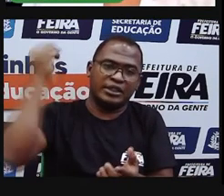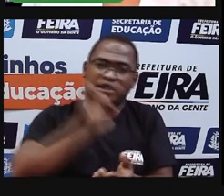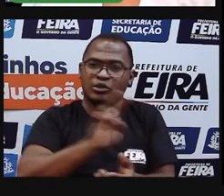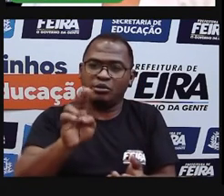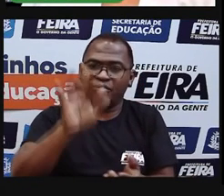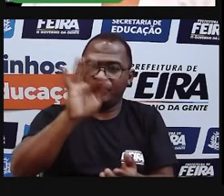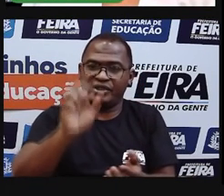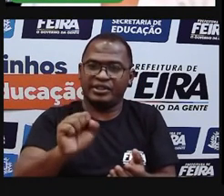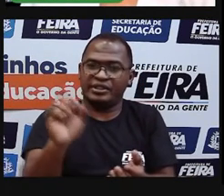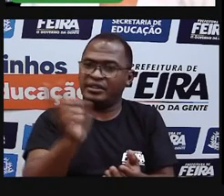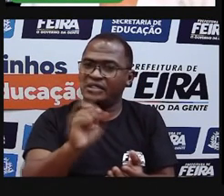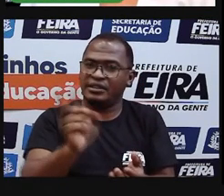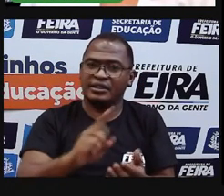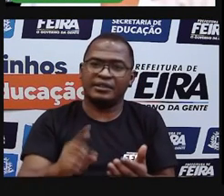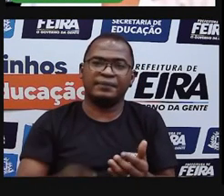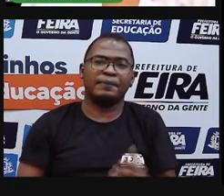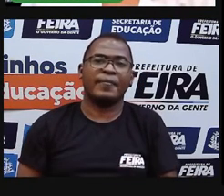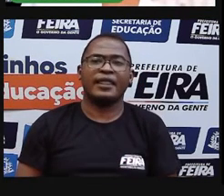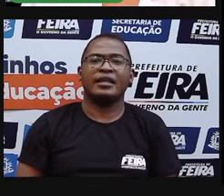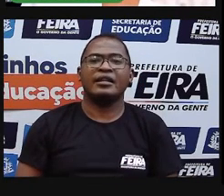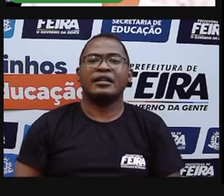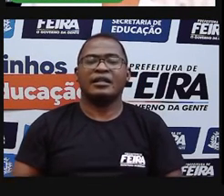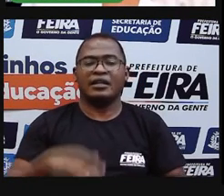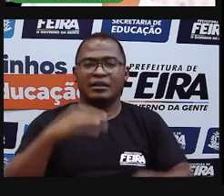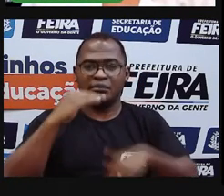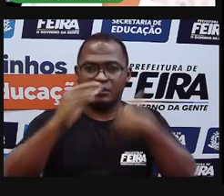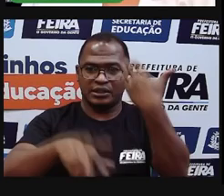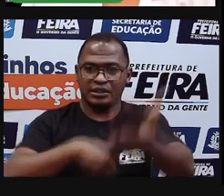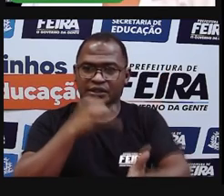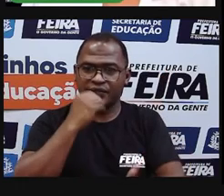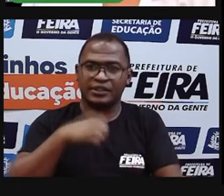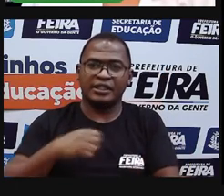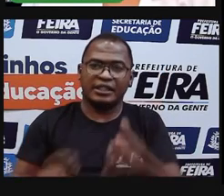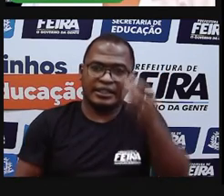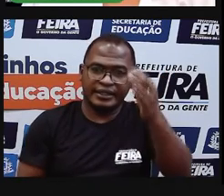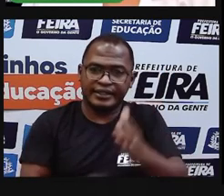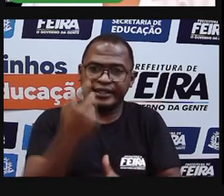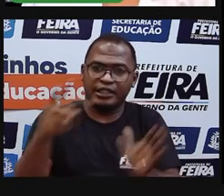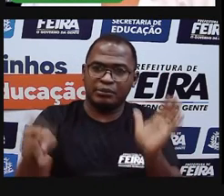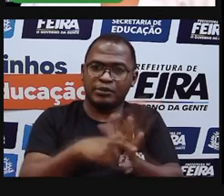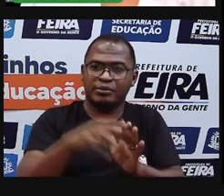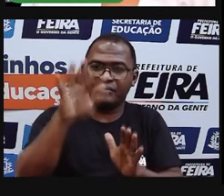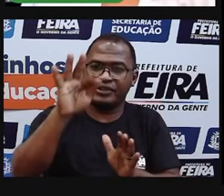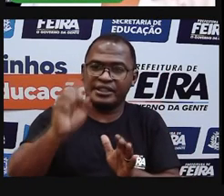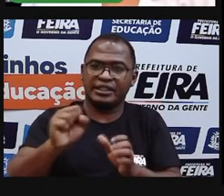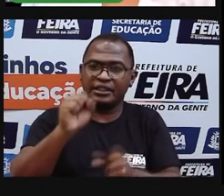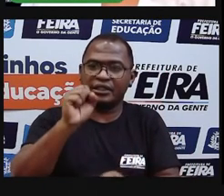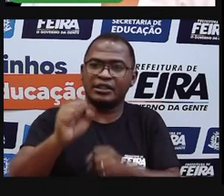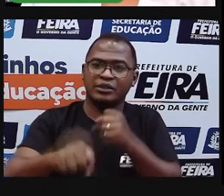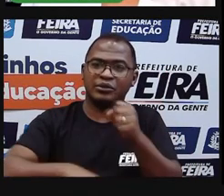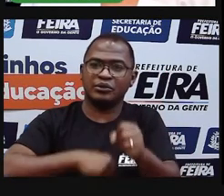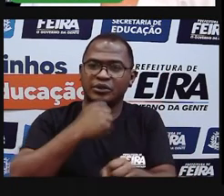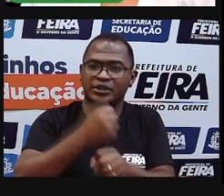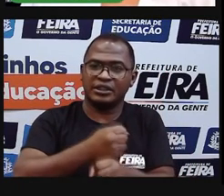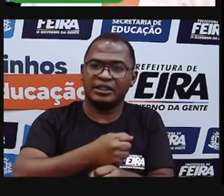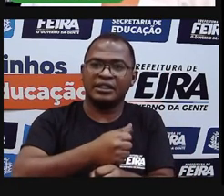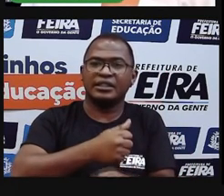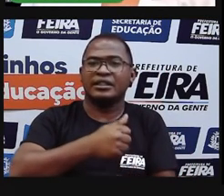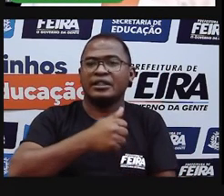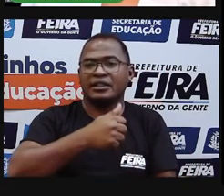Santana. A instalação do município ocorreu em 18 de setembro do mesmo ano. A Lei Municipal